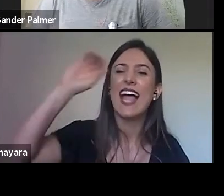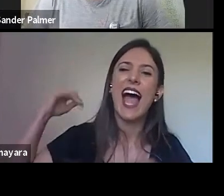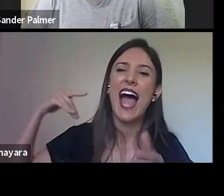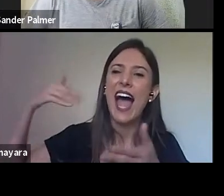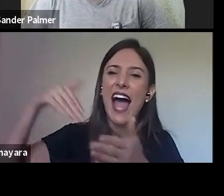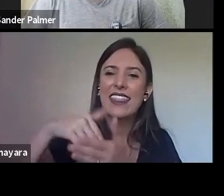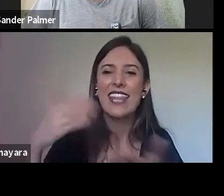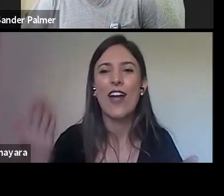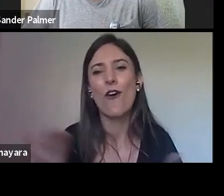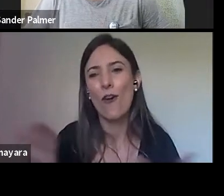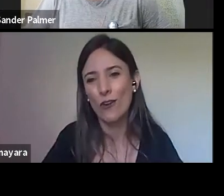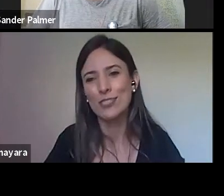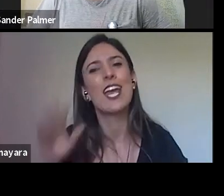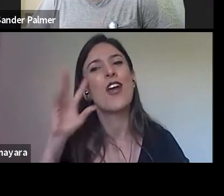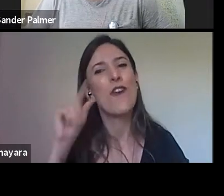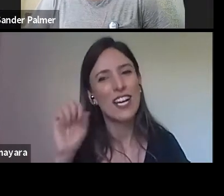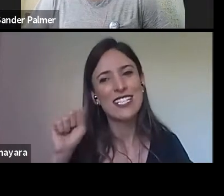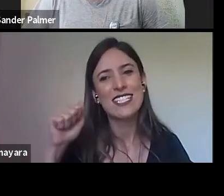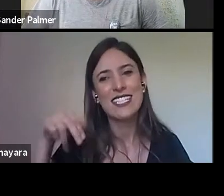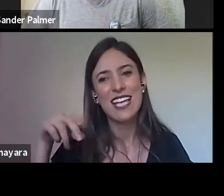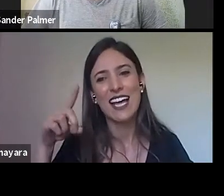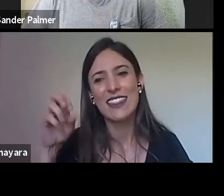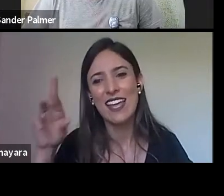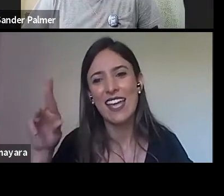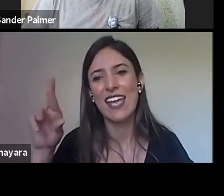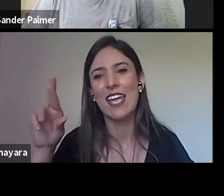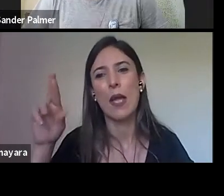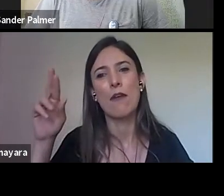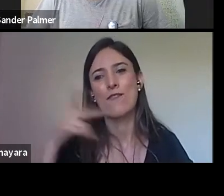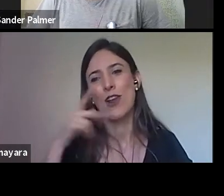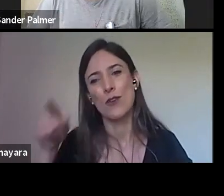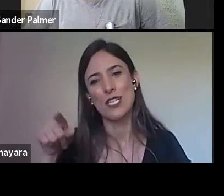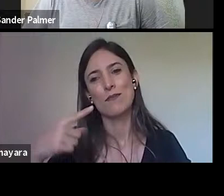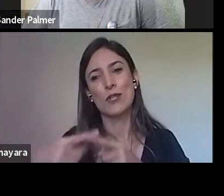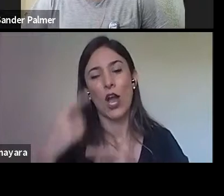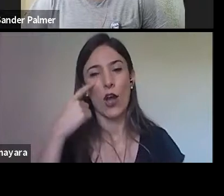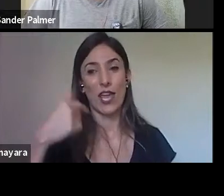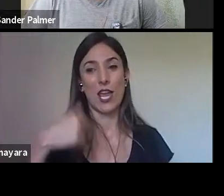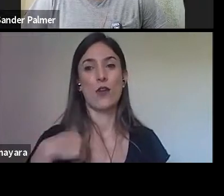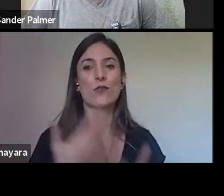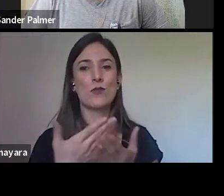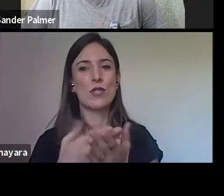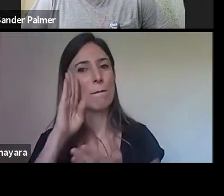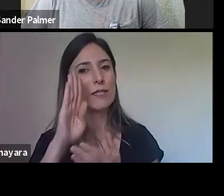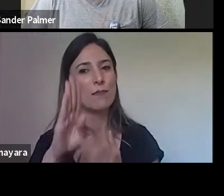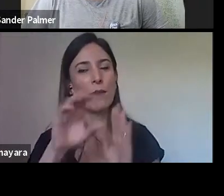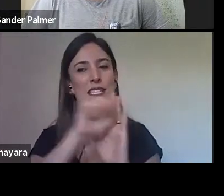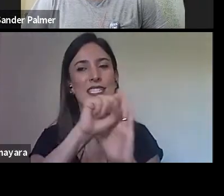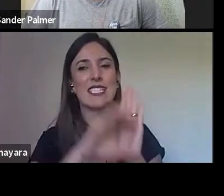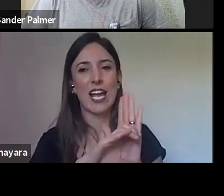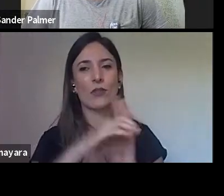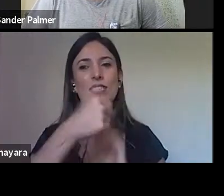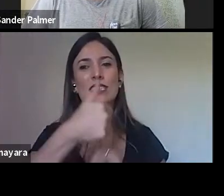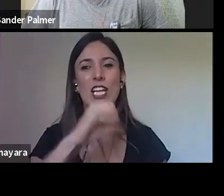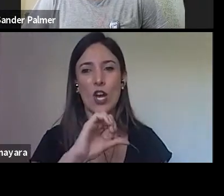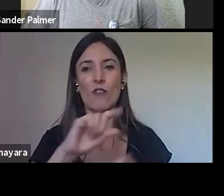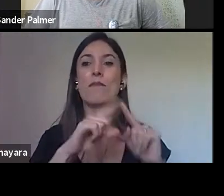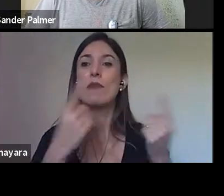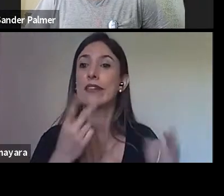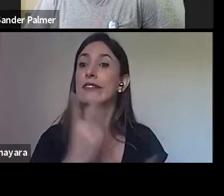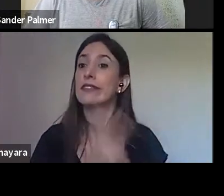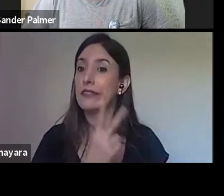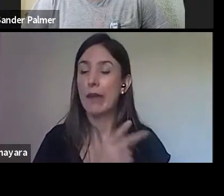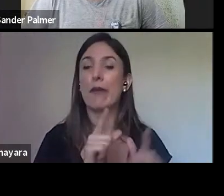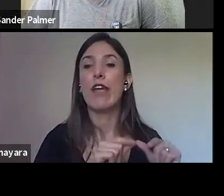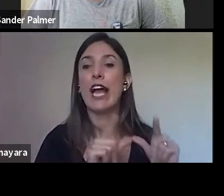porque eu que estudei mais no século XIX, no século XIX era viajar, muitos meninos e meninas,